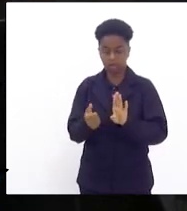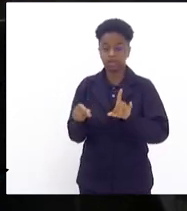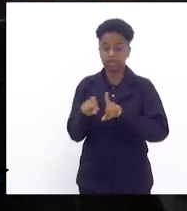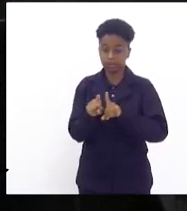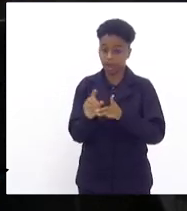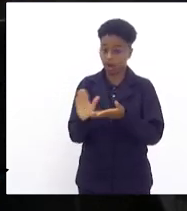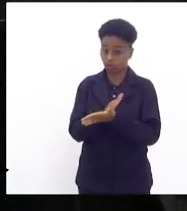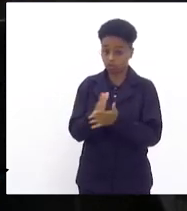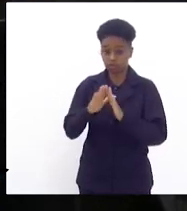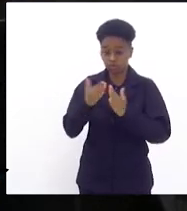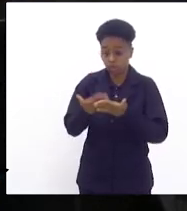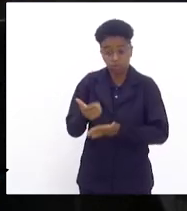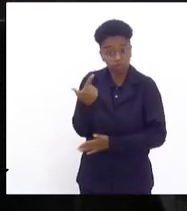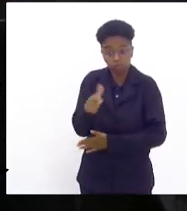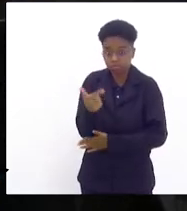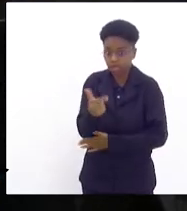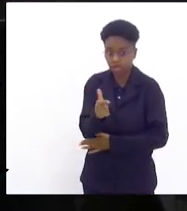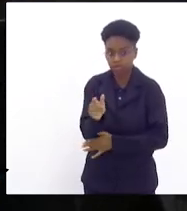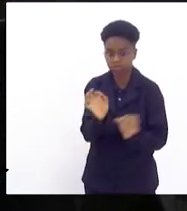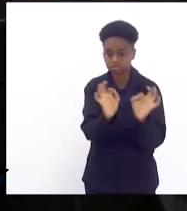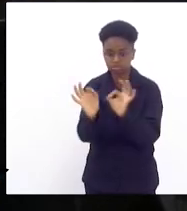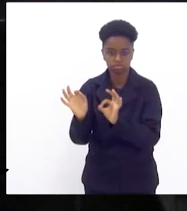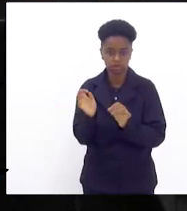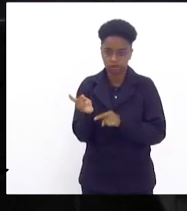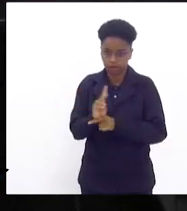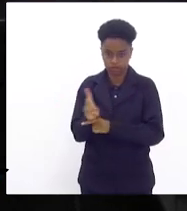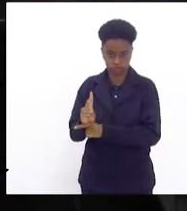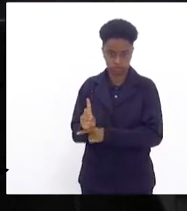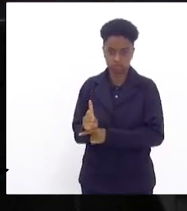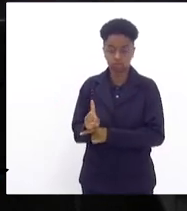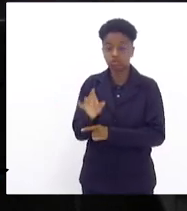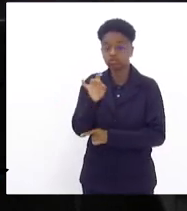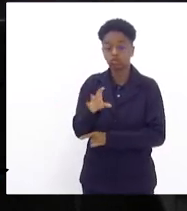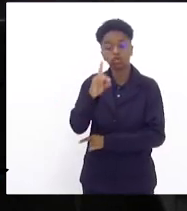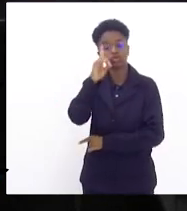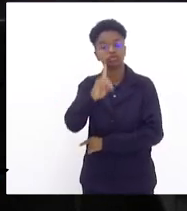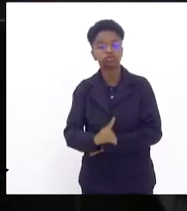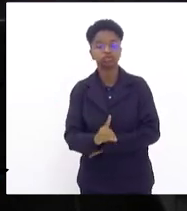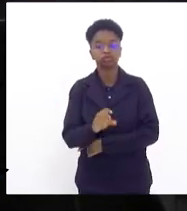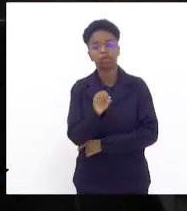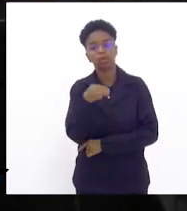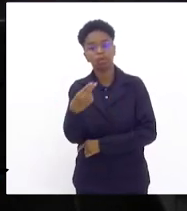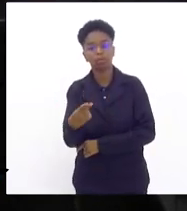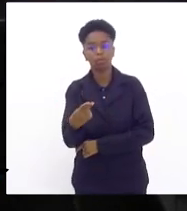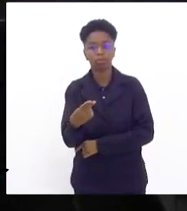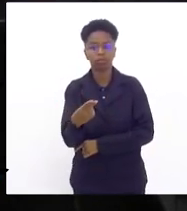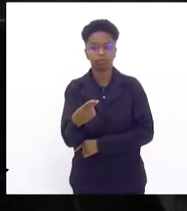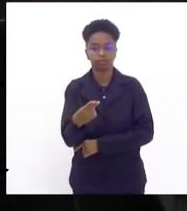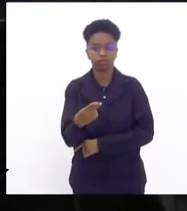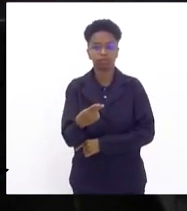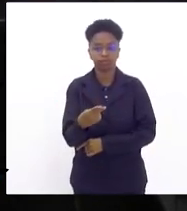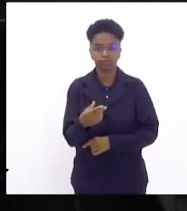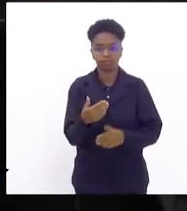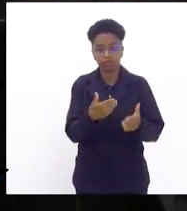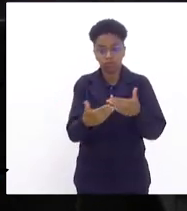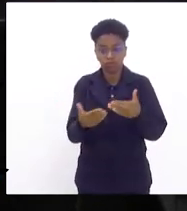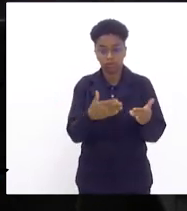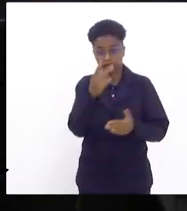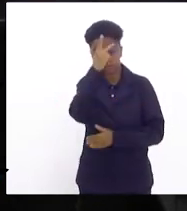sequer porteiro tem, que cabe aos diretores ou qualquer outro servidor ali